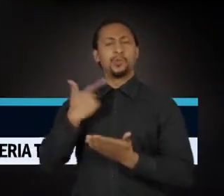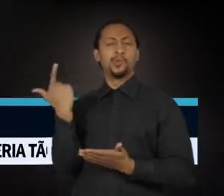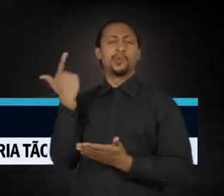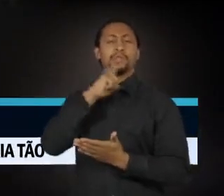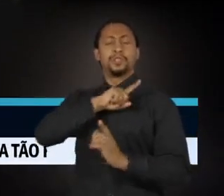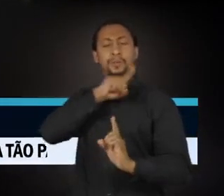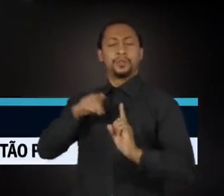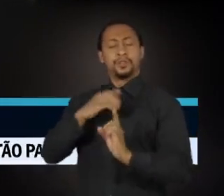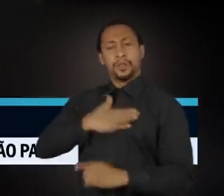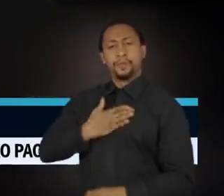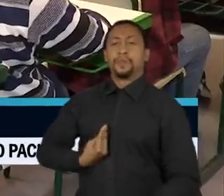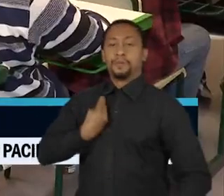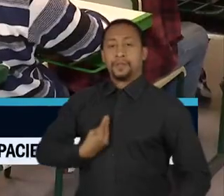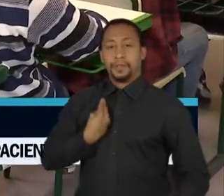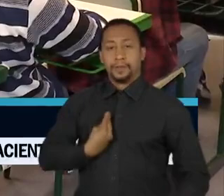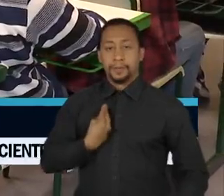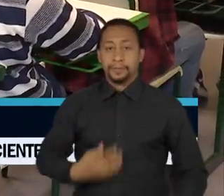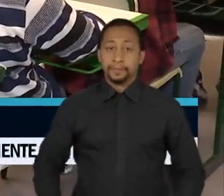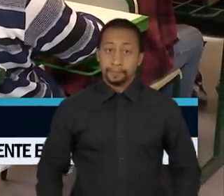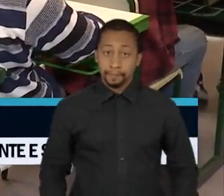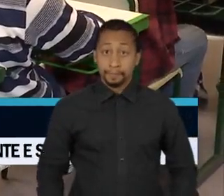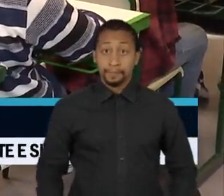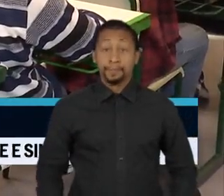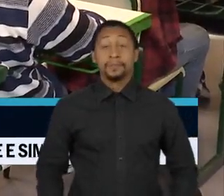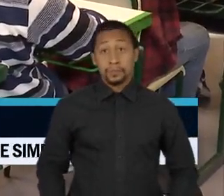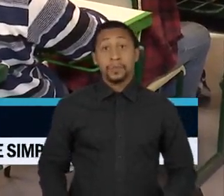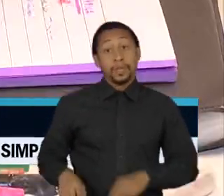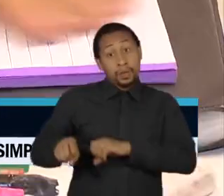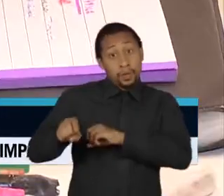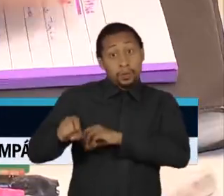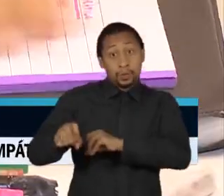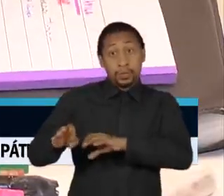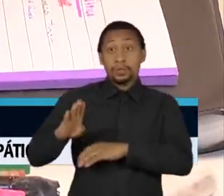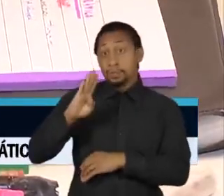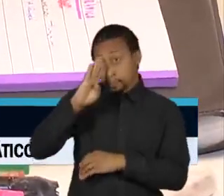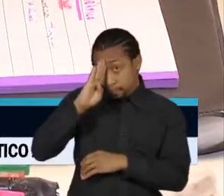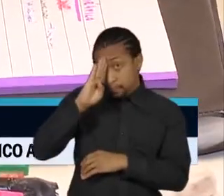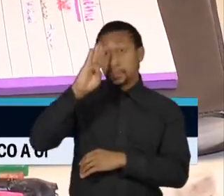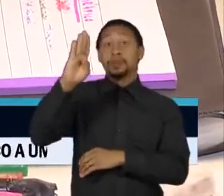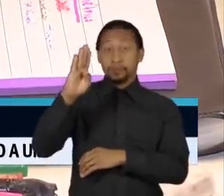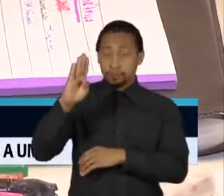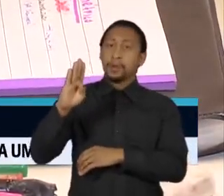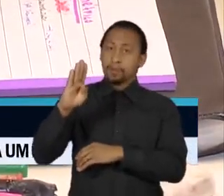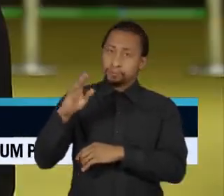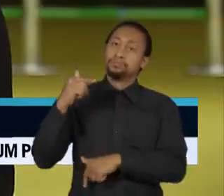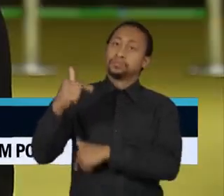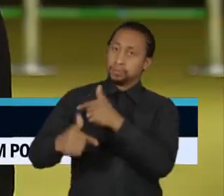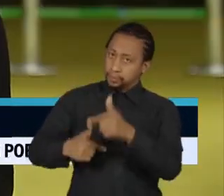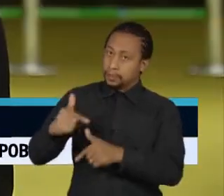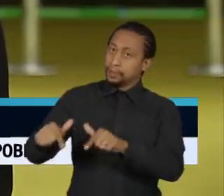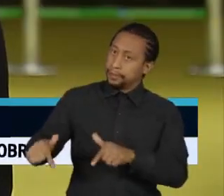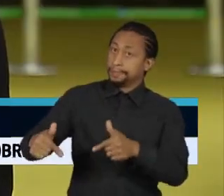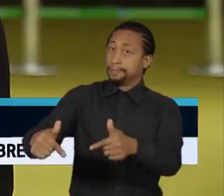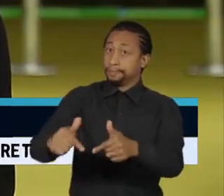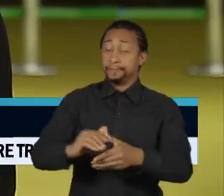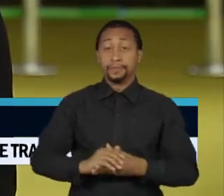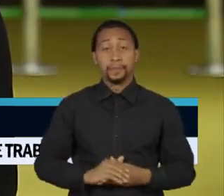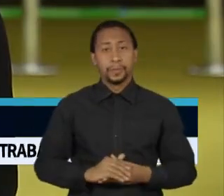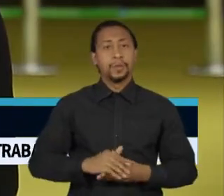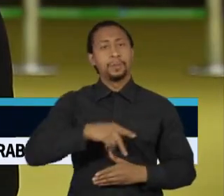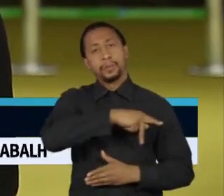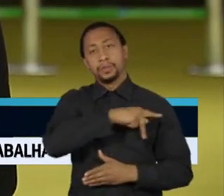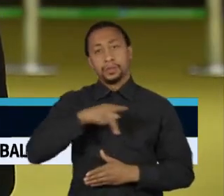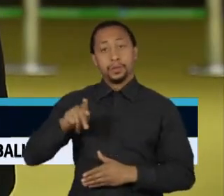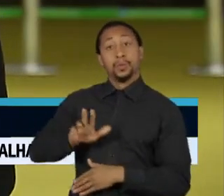vida. A educação também será uma de suas principais prioridades. O presidente eleito